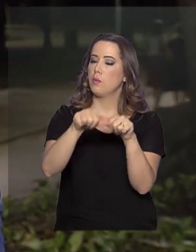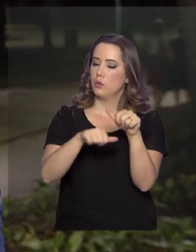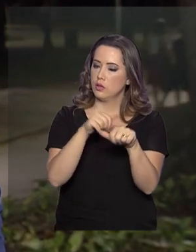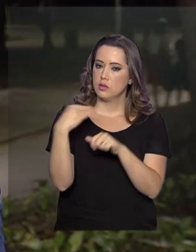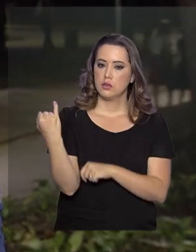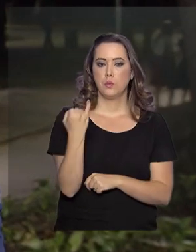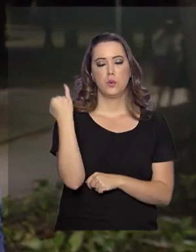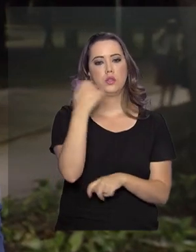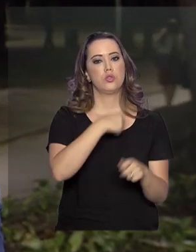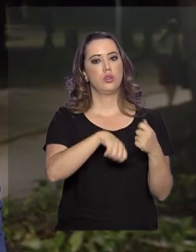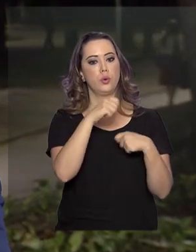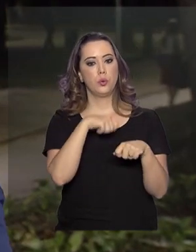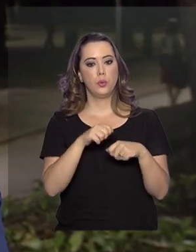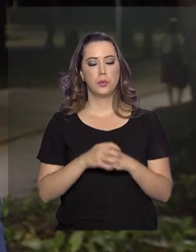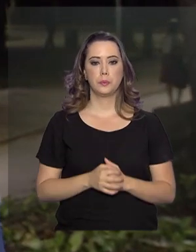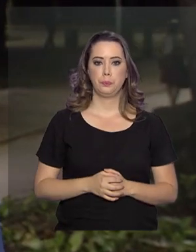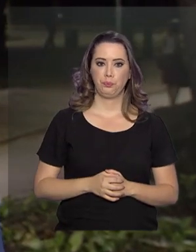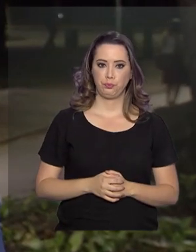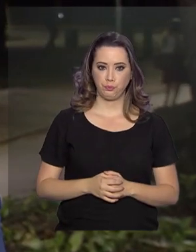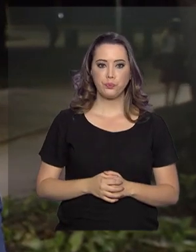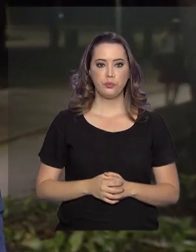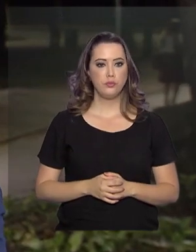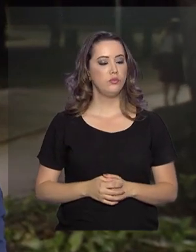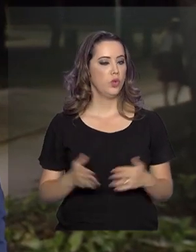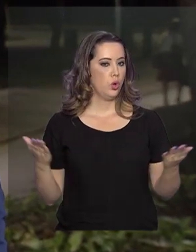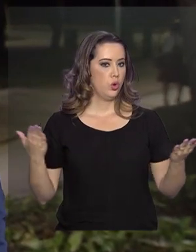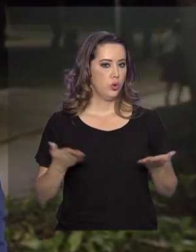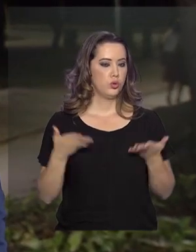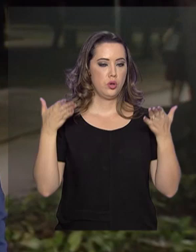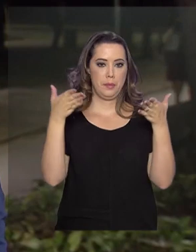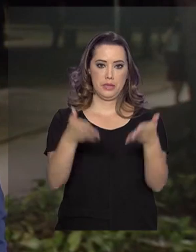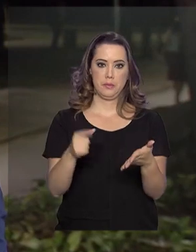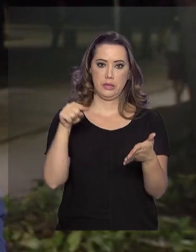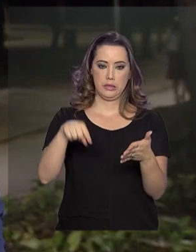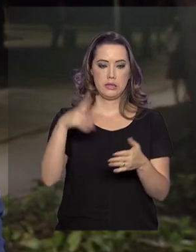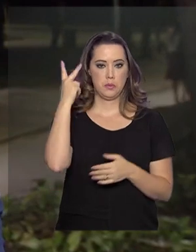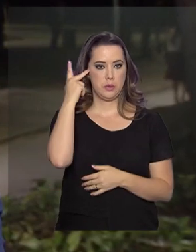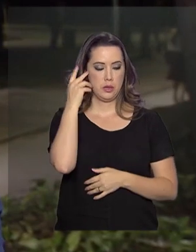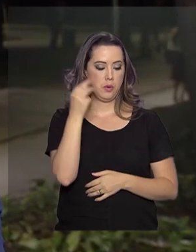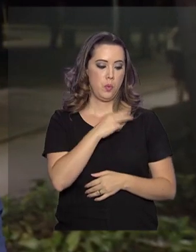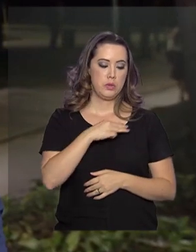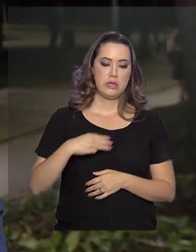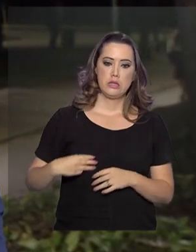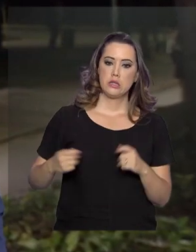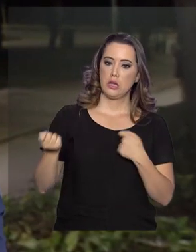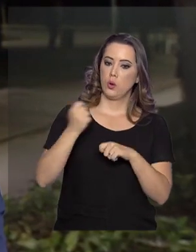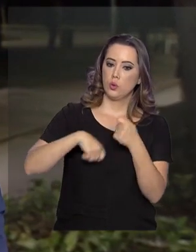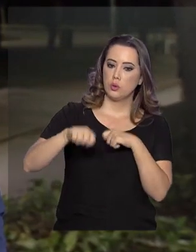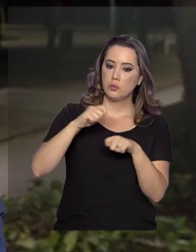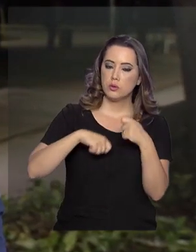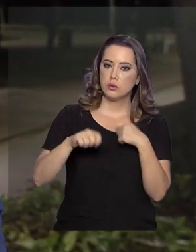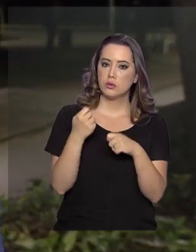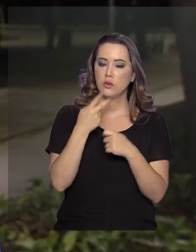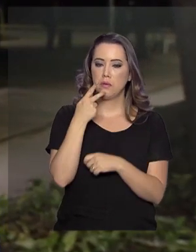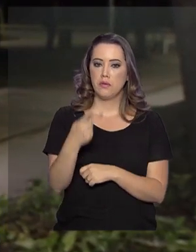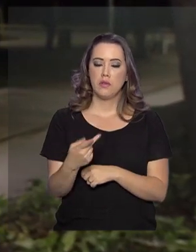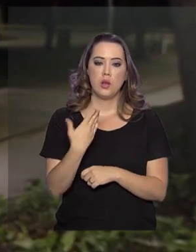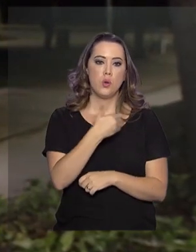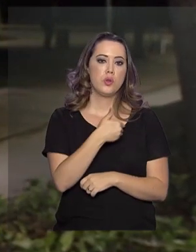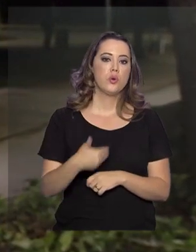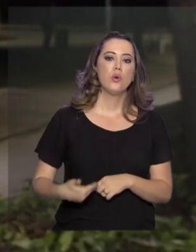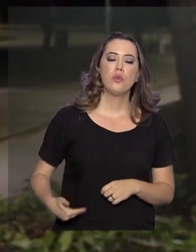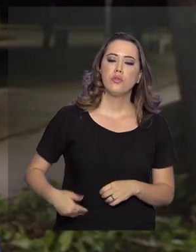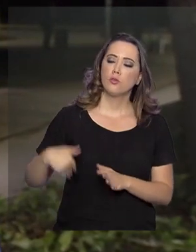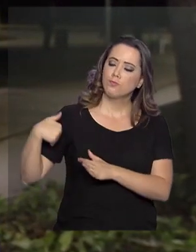estruturais da economia brasileira. Hoje, ao participar de evento aqui em São Paulo, o ministro da Economia, Paulo Guedes, disse que o governo